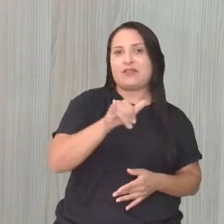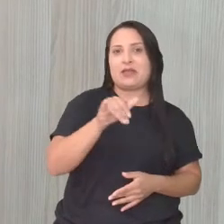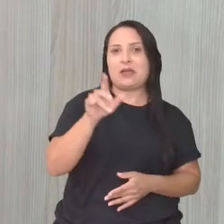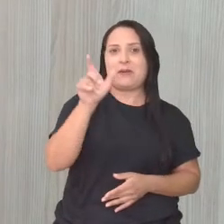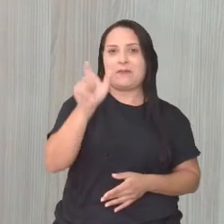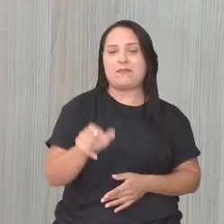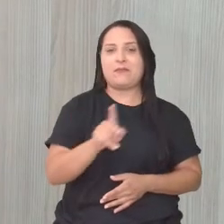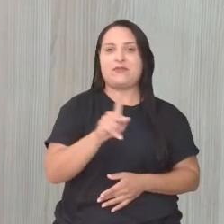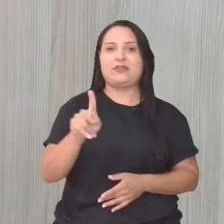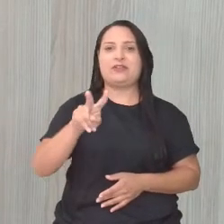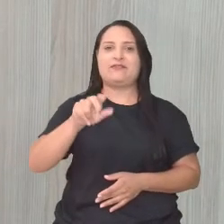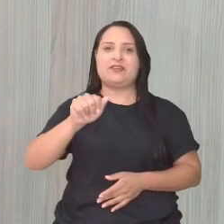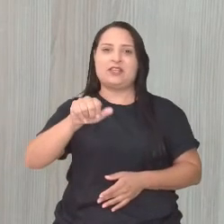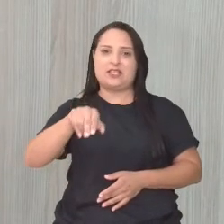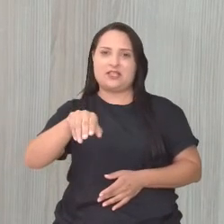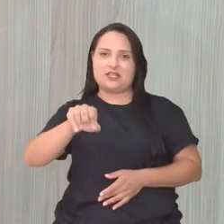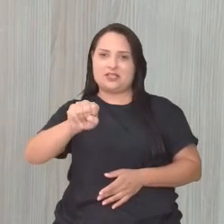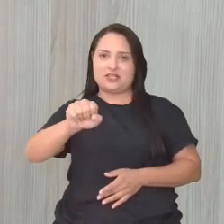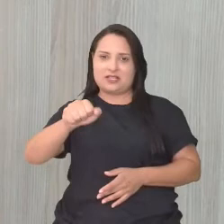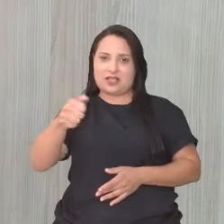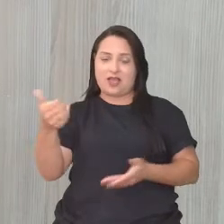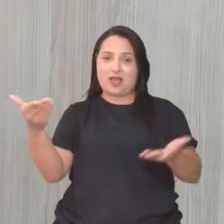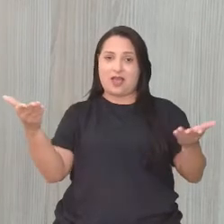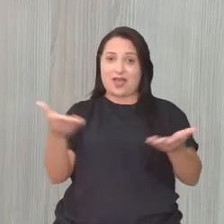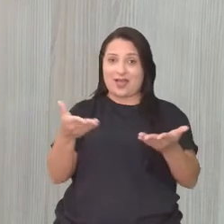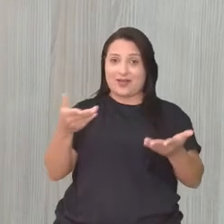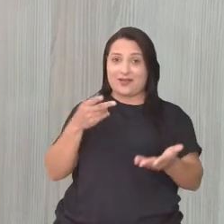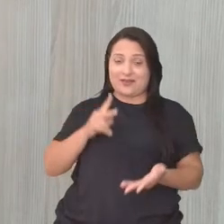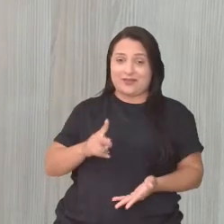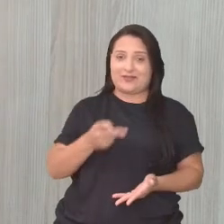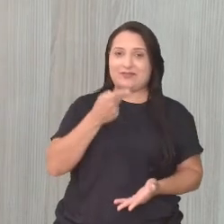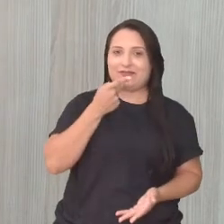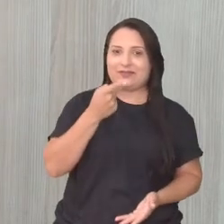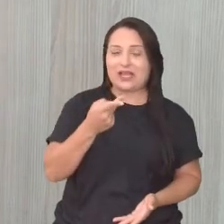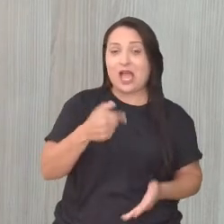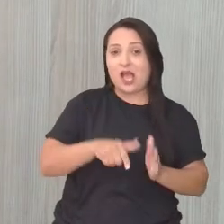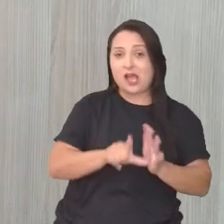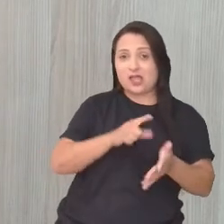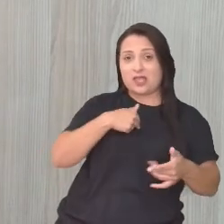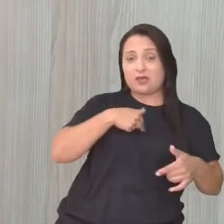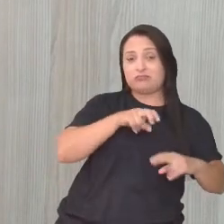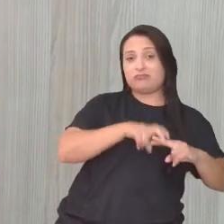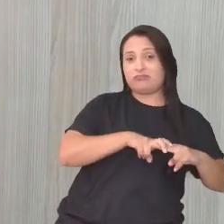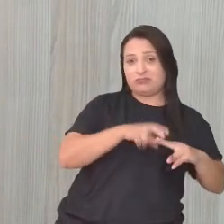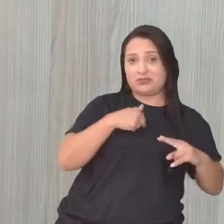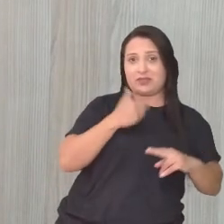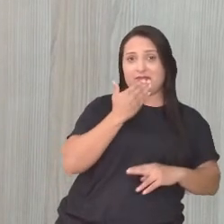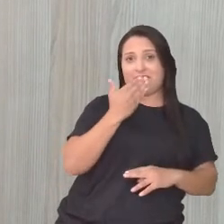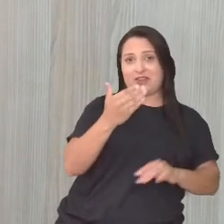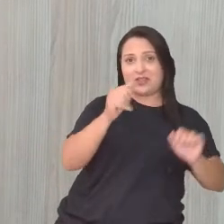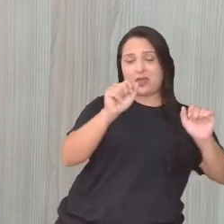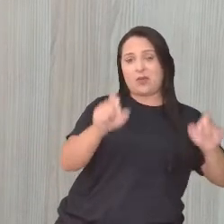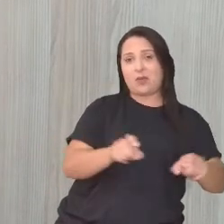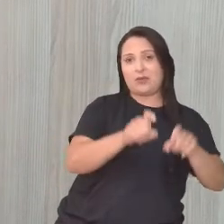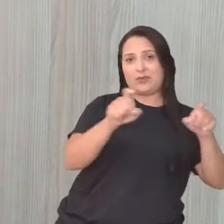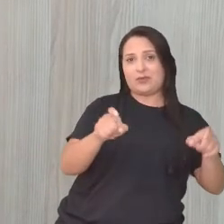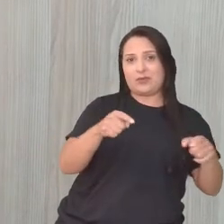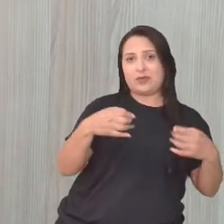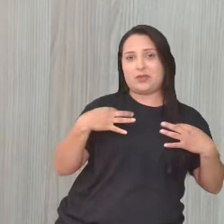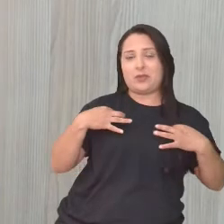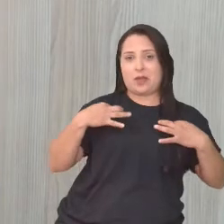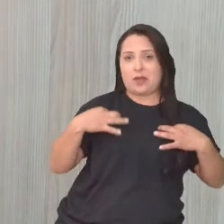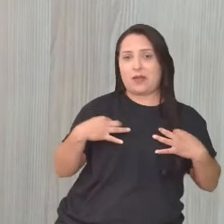Vanessa, que agora está com a palavra. Mas antes, eu estou aqui sentado, em frente a um computador, camisa